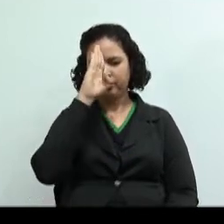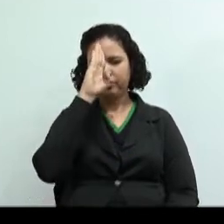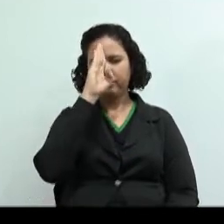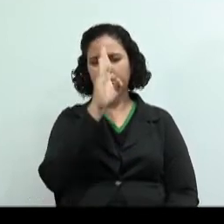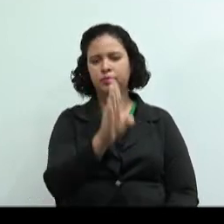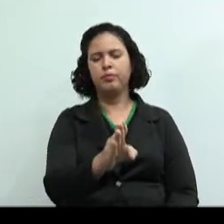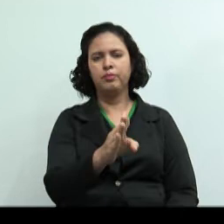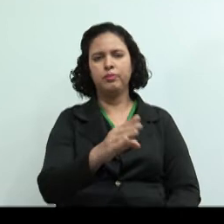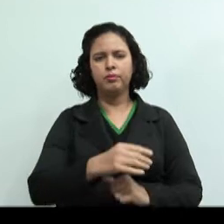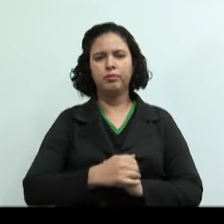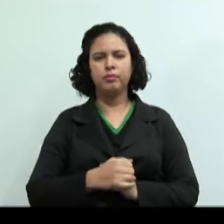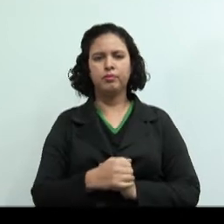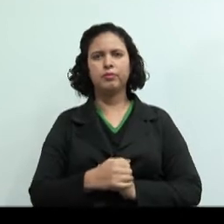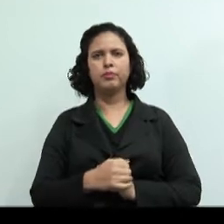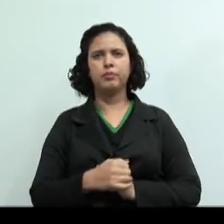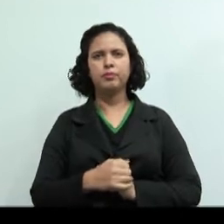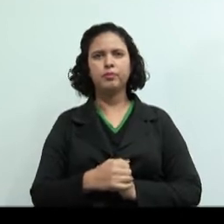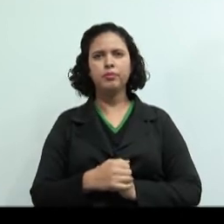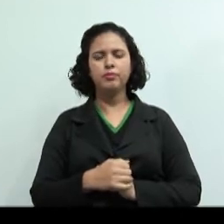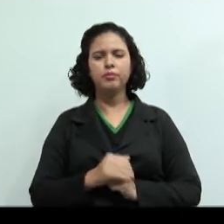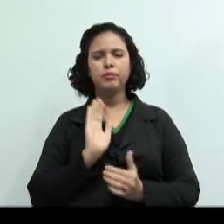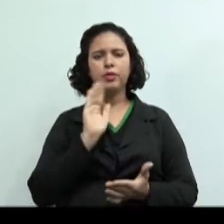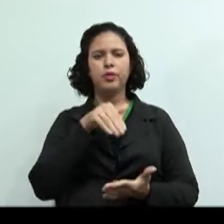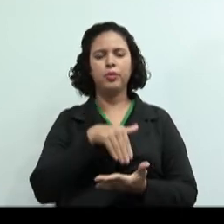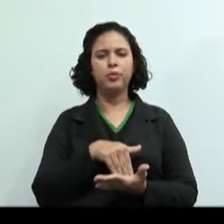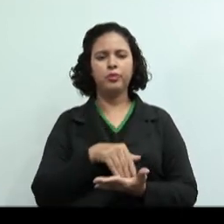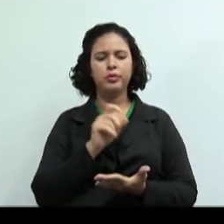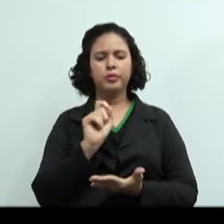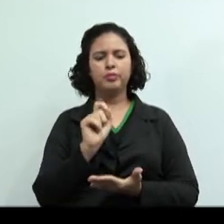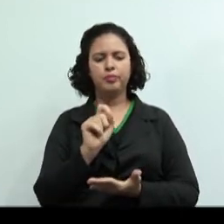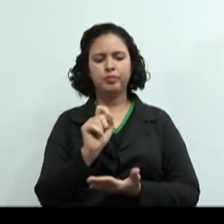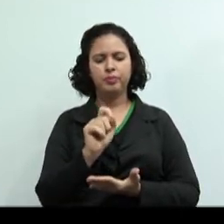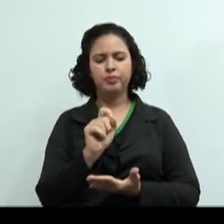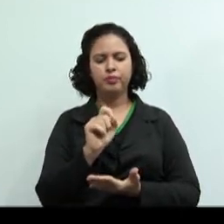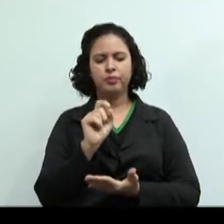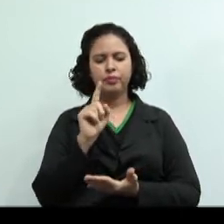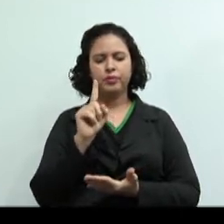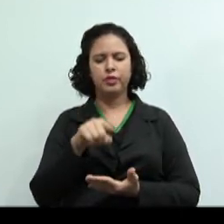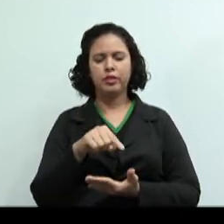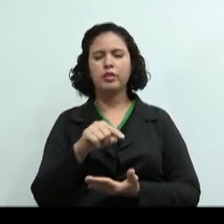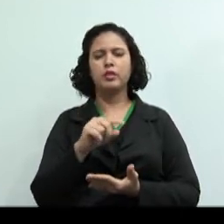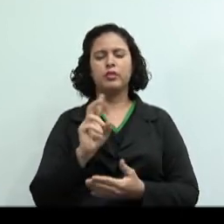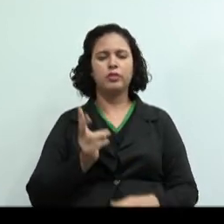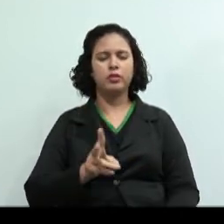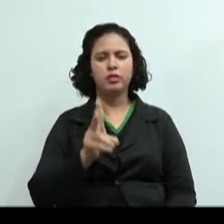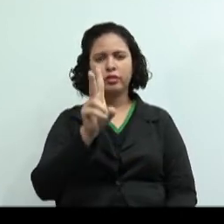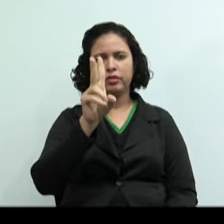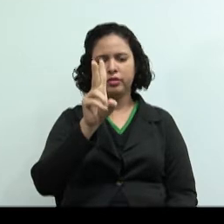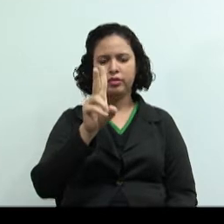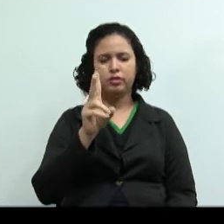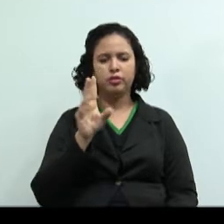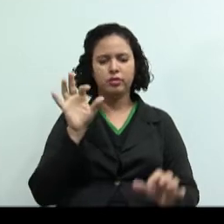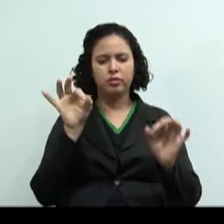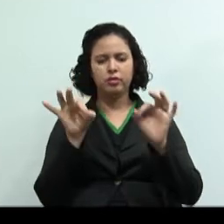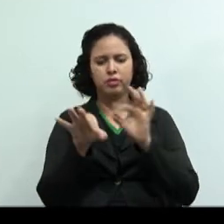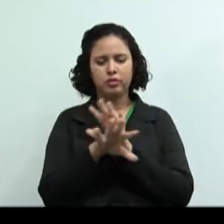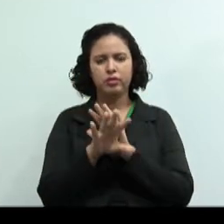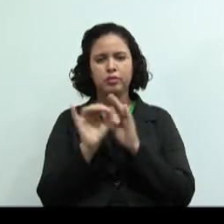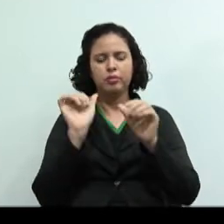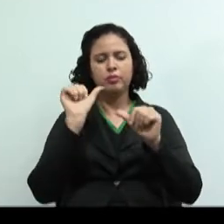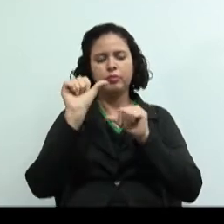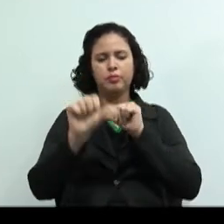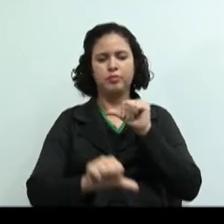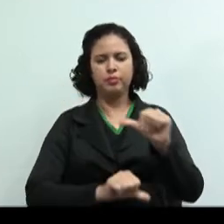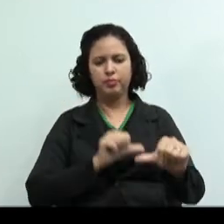direto. A última alternativa são custos cujos valores totais variam. Olha a palavrinha que